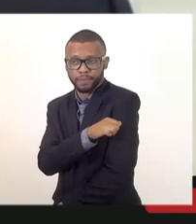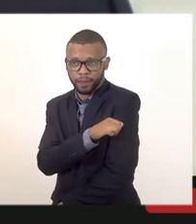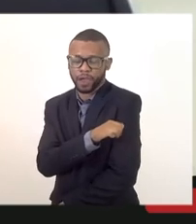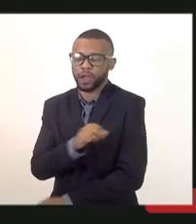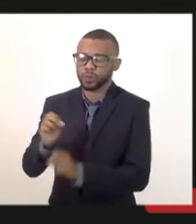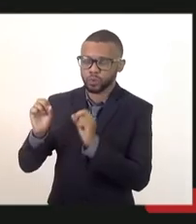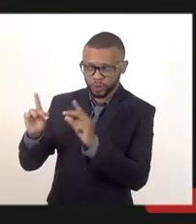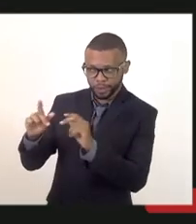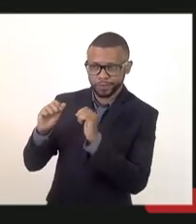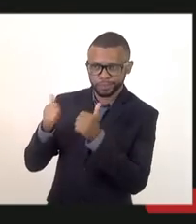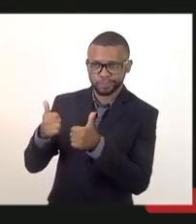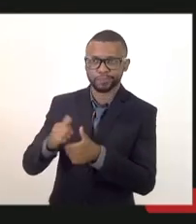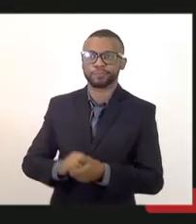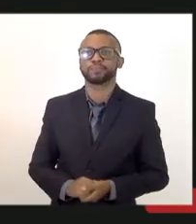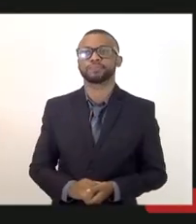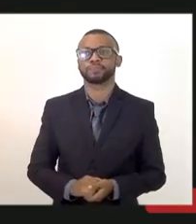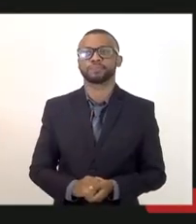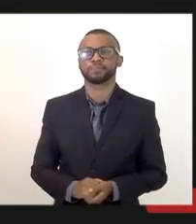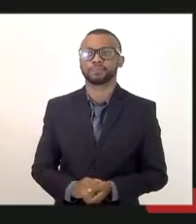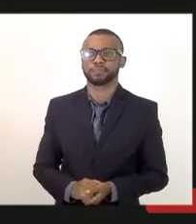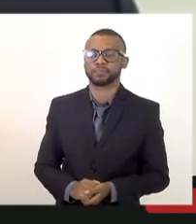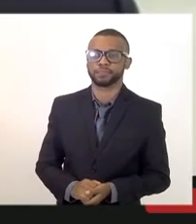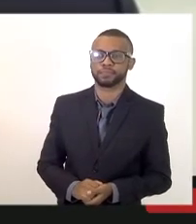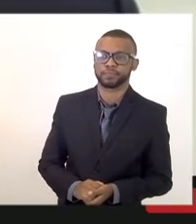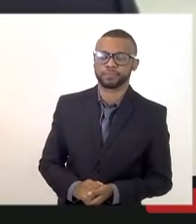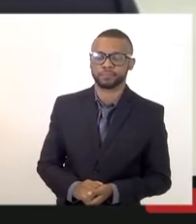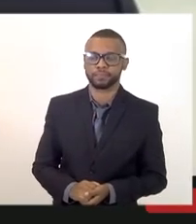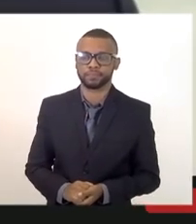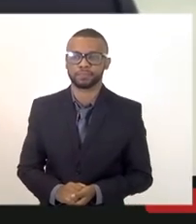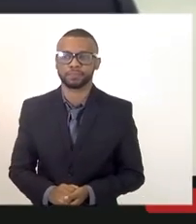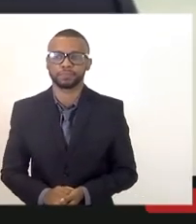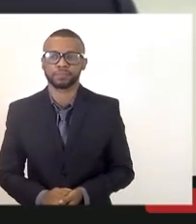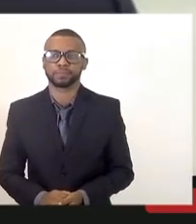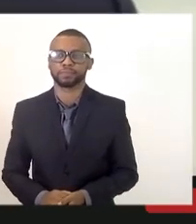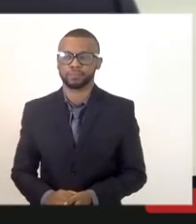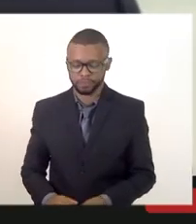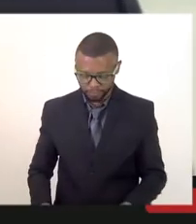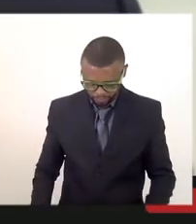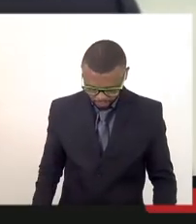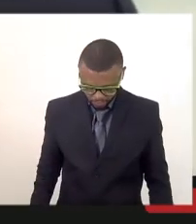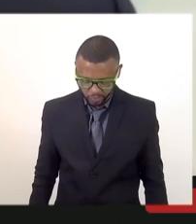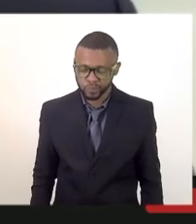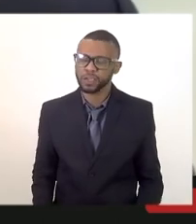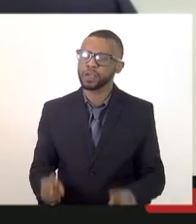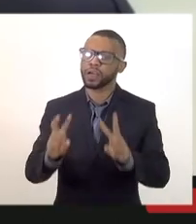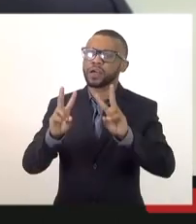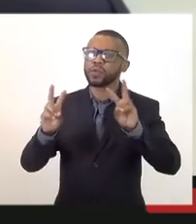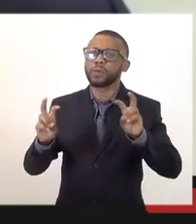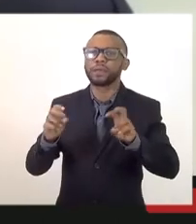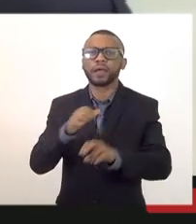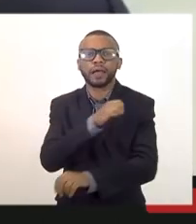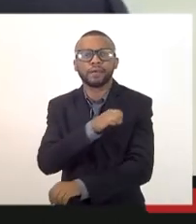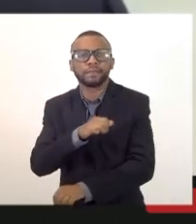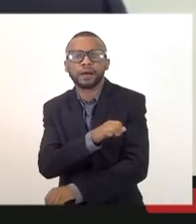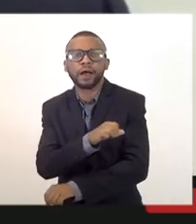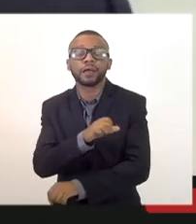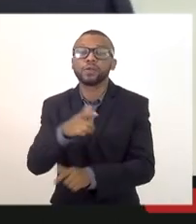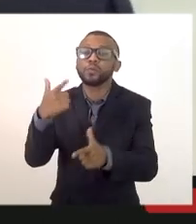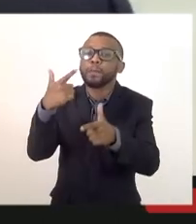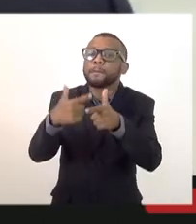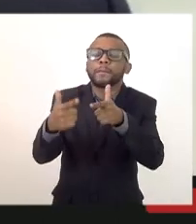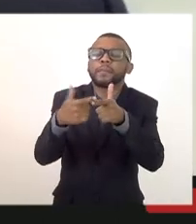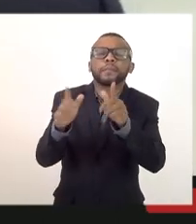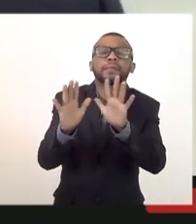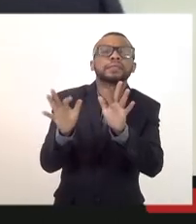bom vou me atentar só na questão do TAF eu acho que a questão da enfermagem é um dos problemas mais simples